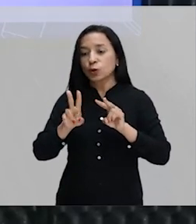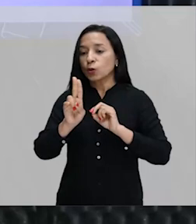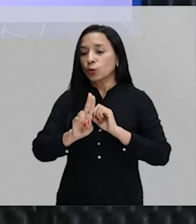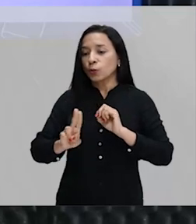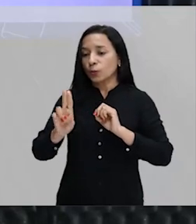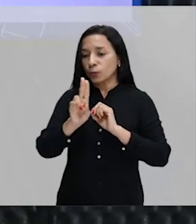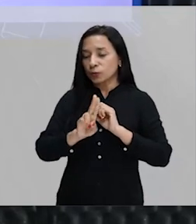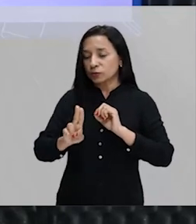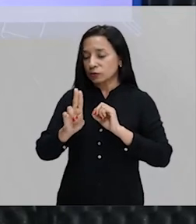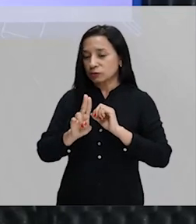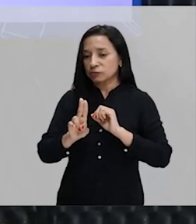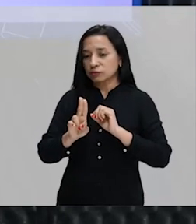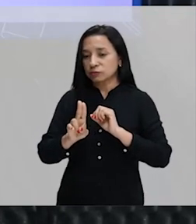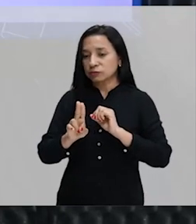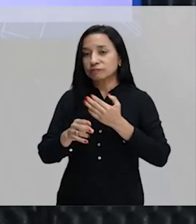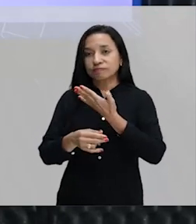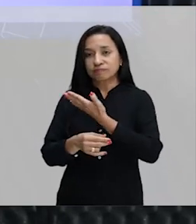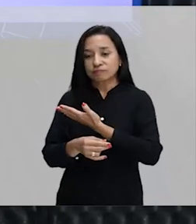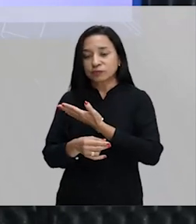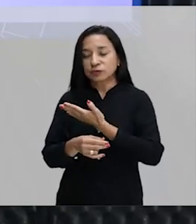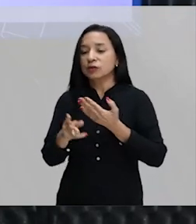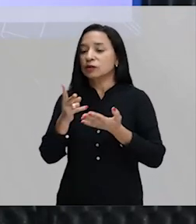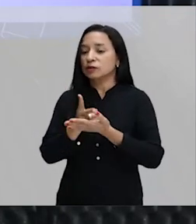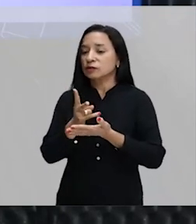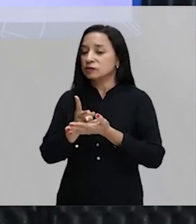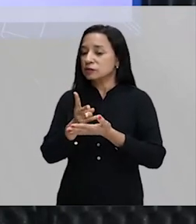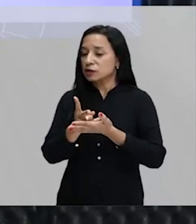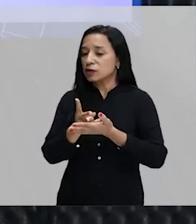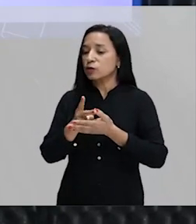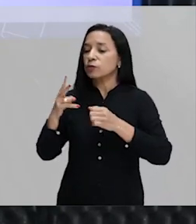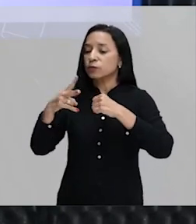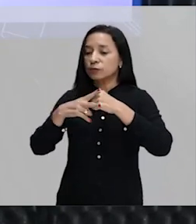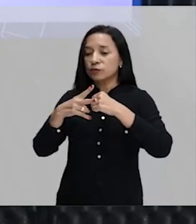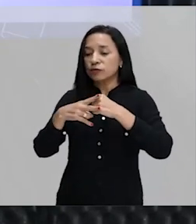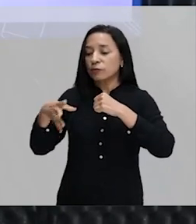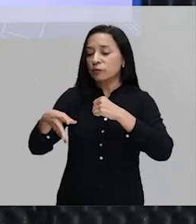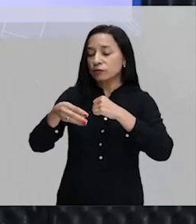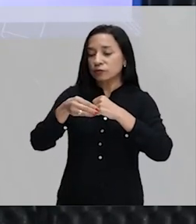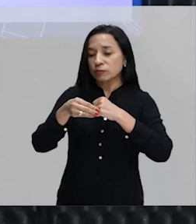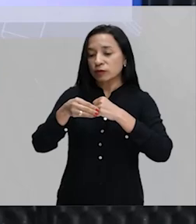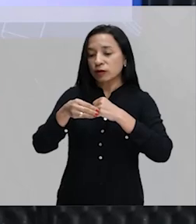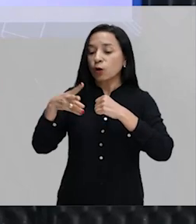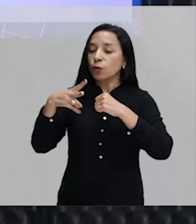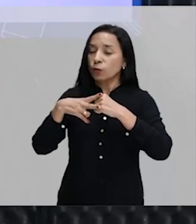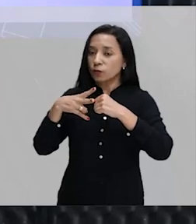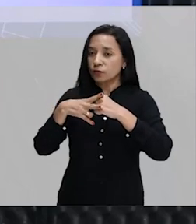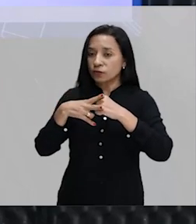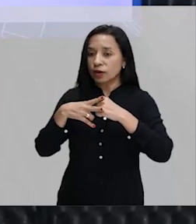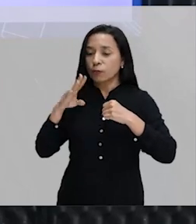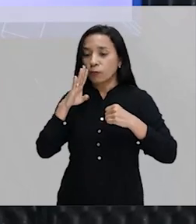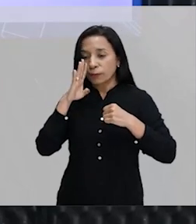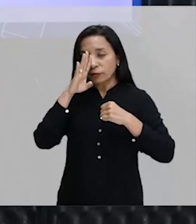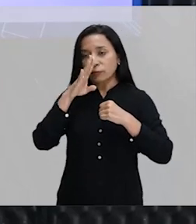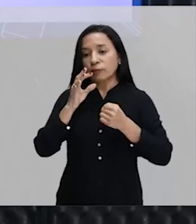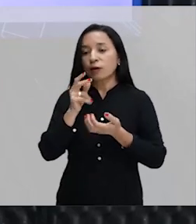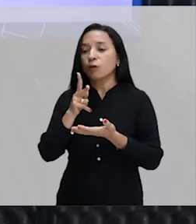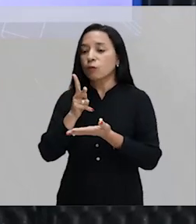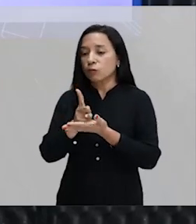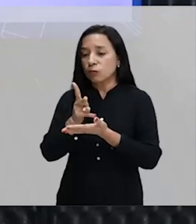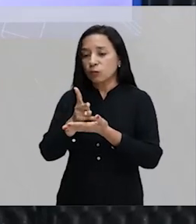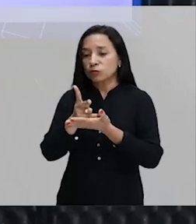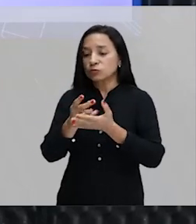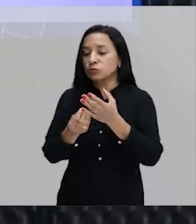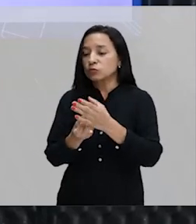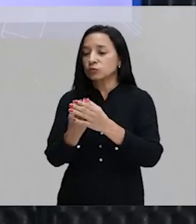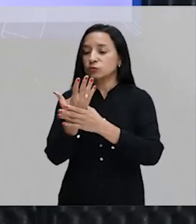nesse caso sempre o verbo auxiliar e o verbo principal permanece na sua forma de